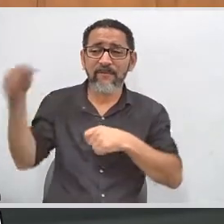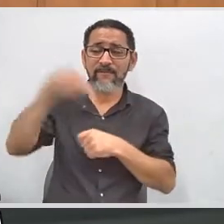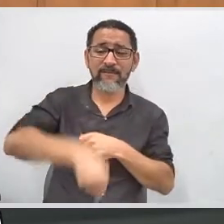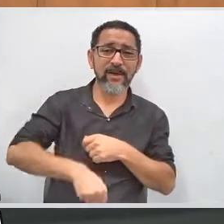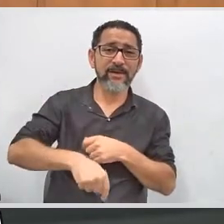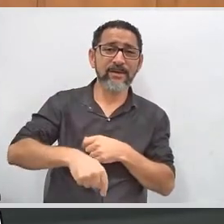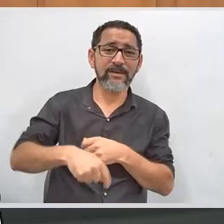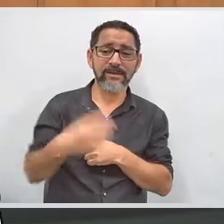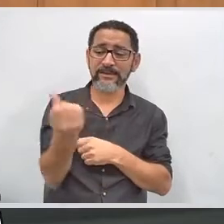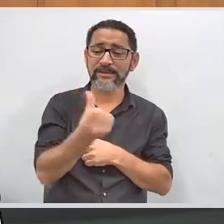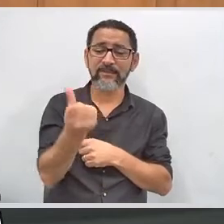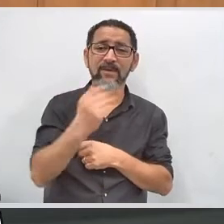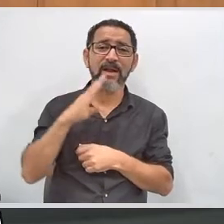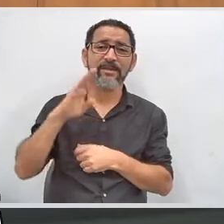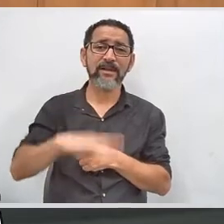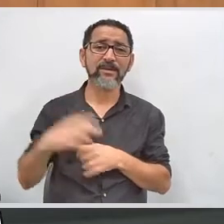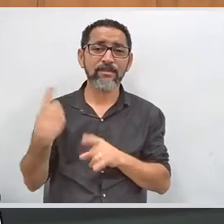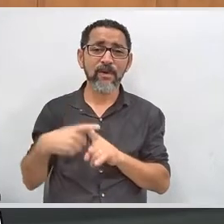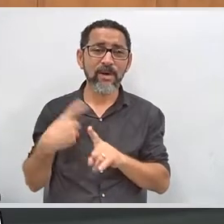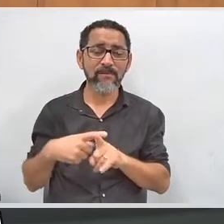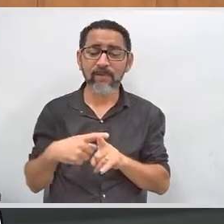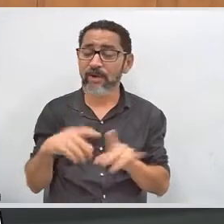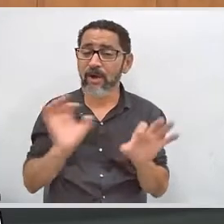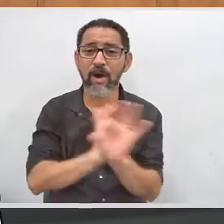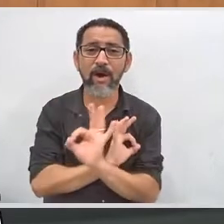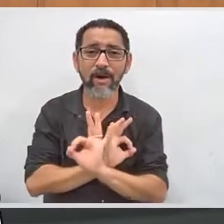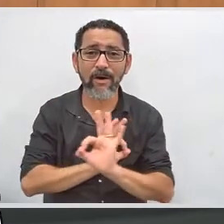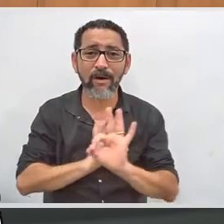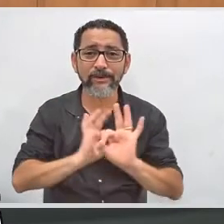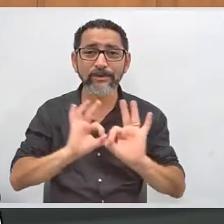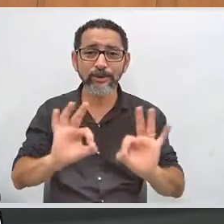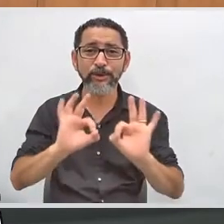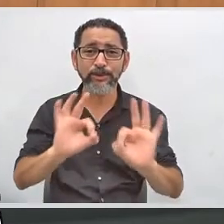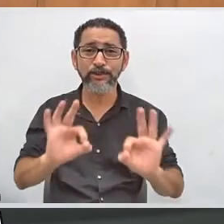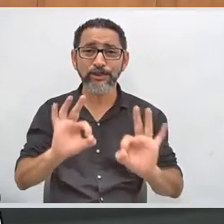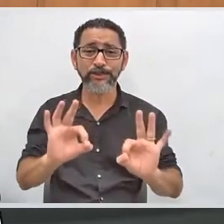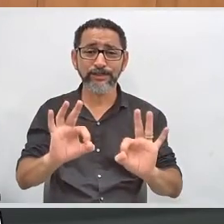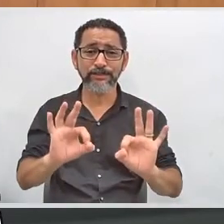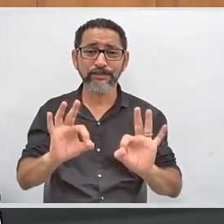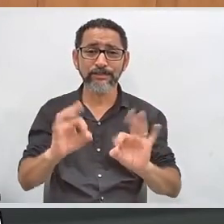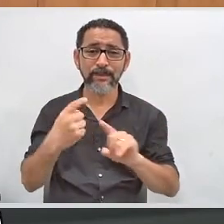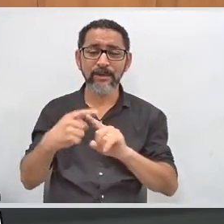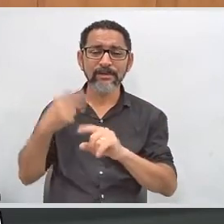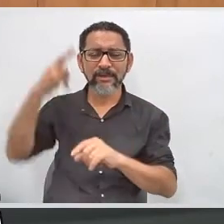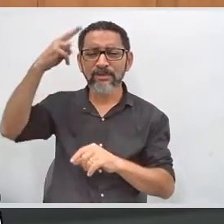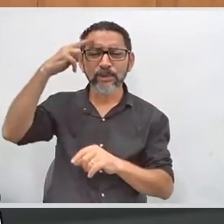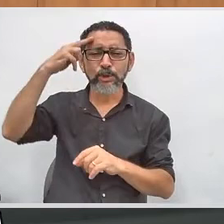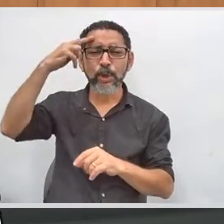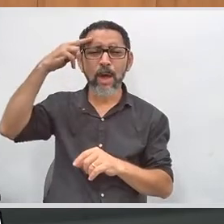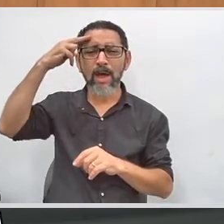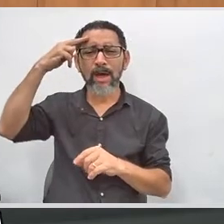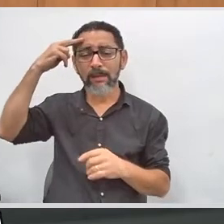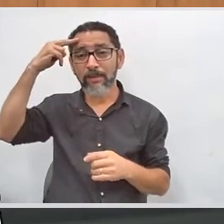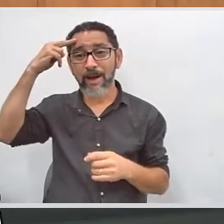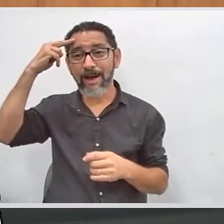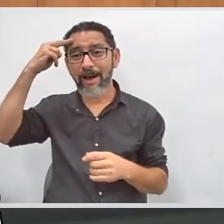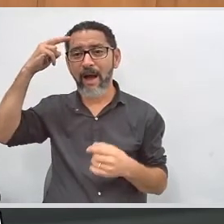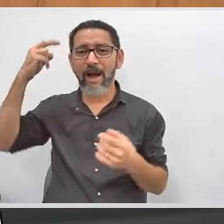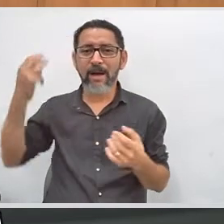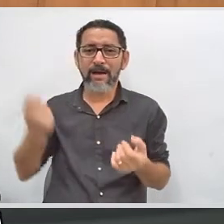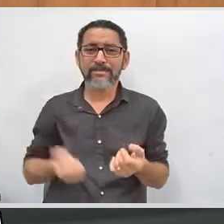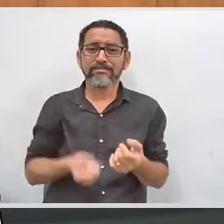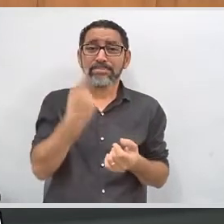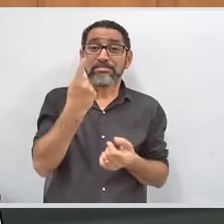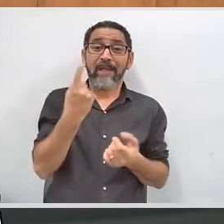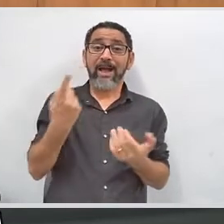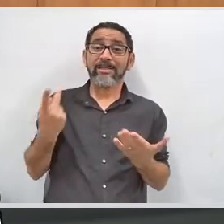maravilha de tarde. Por quê? Tudo aquilo que a gente veio sonhando lá de trás está